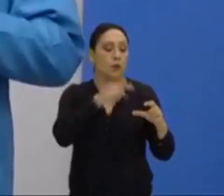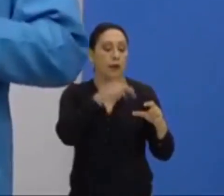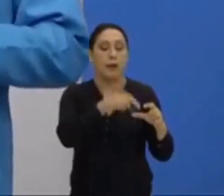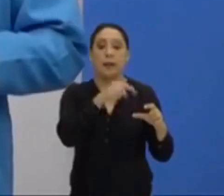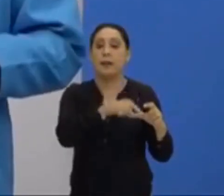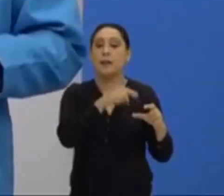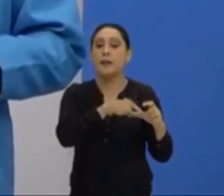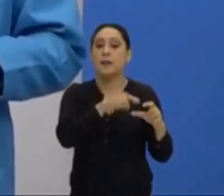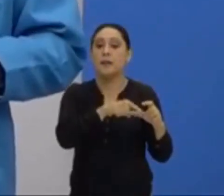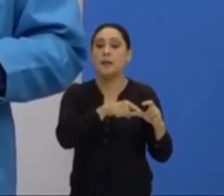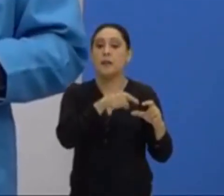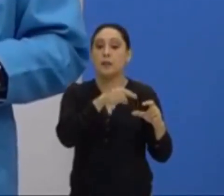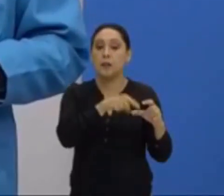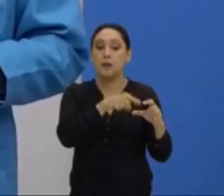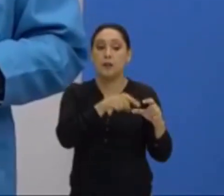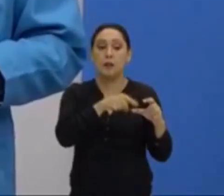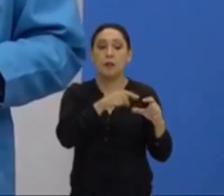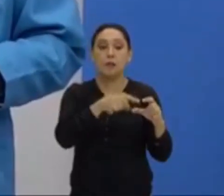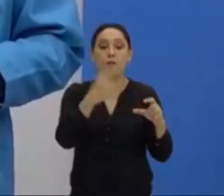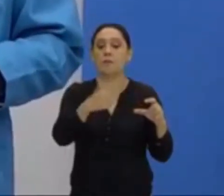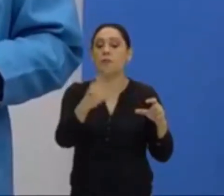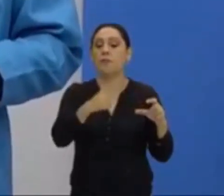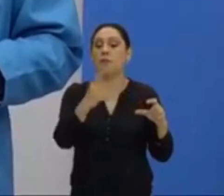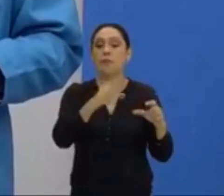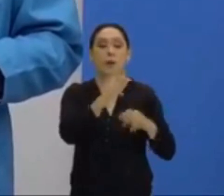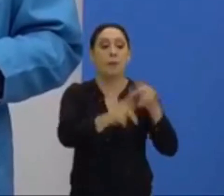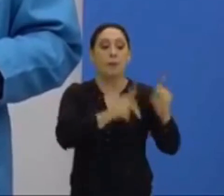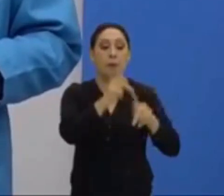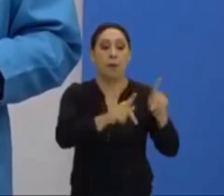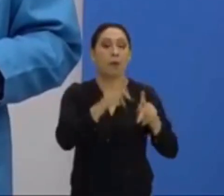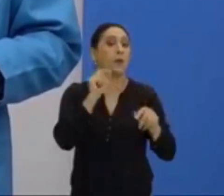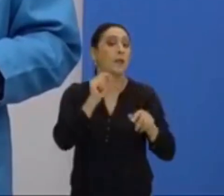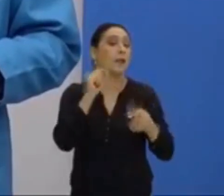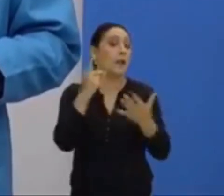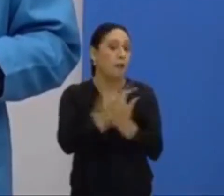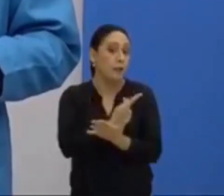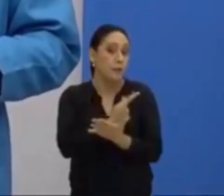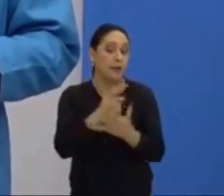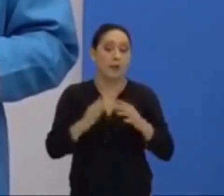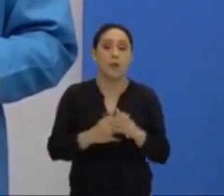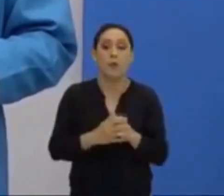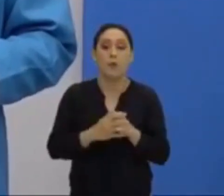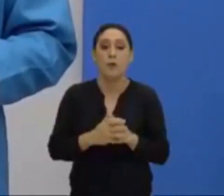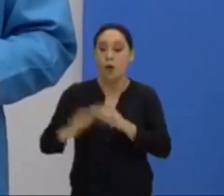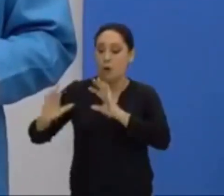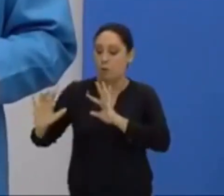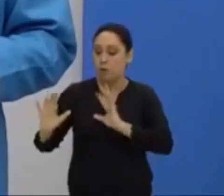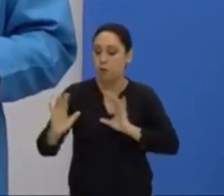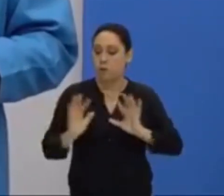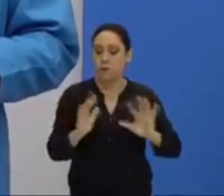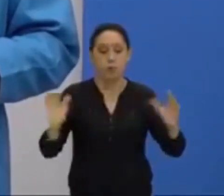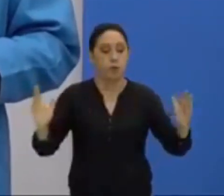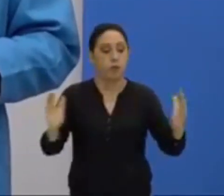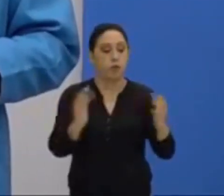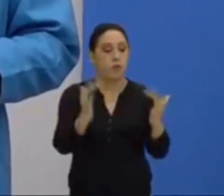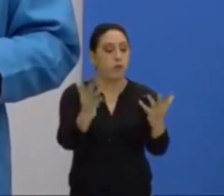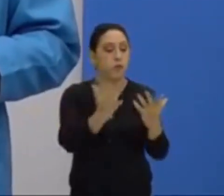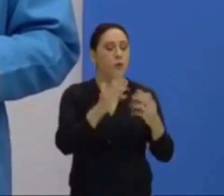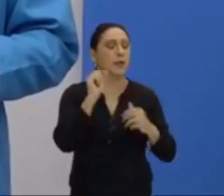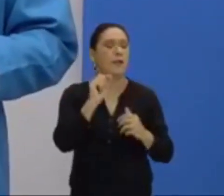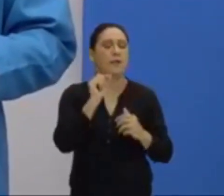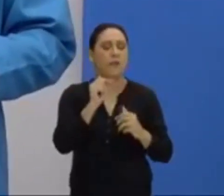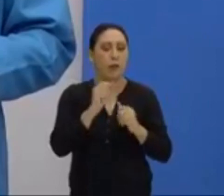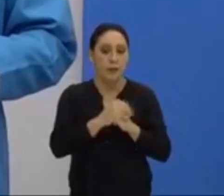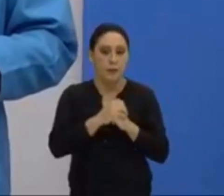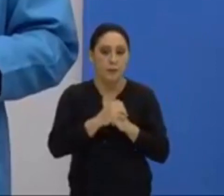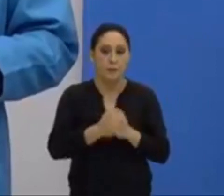se tornou um território sem povo. O que começou a ocorrer? A migração. E quem é que migrou?